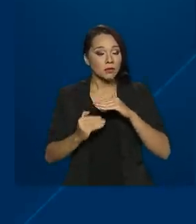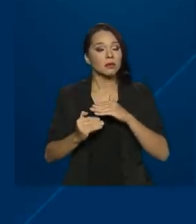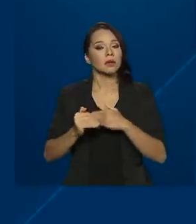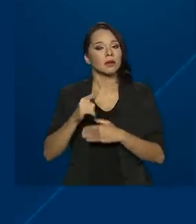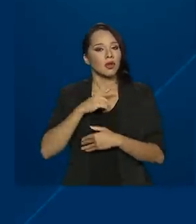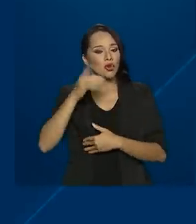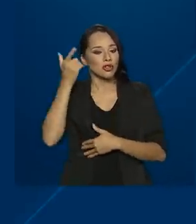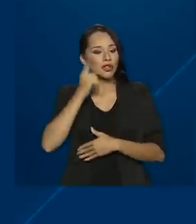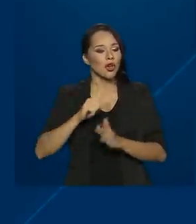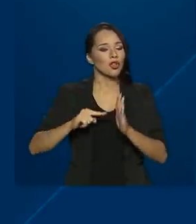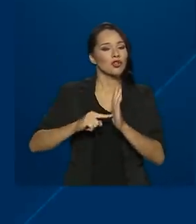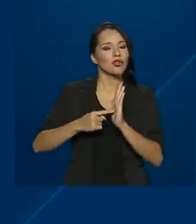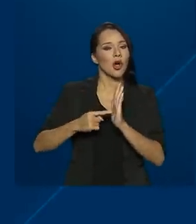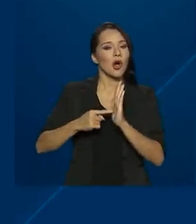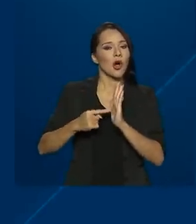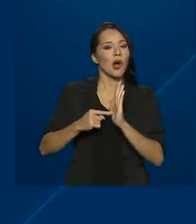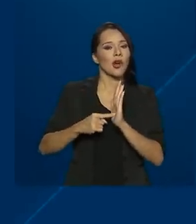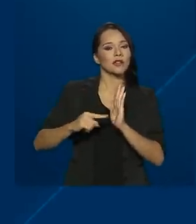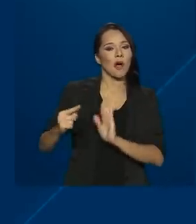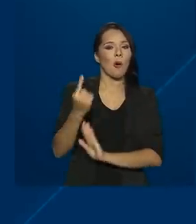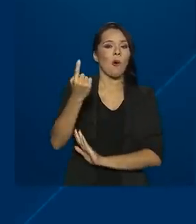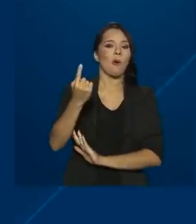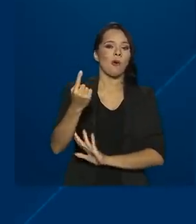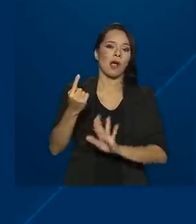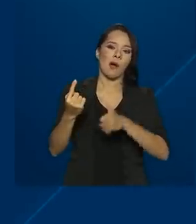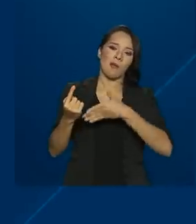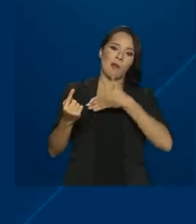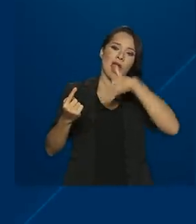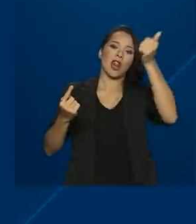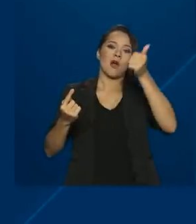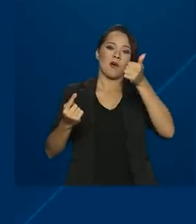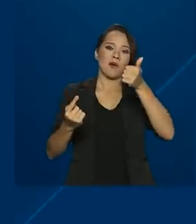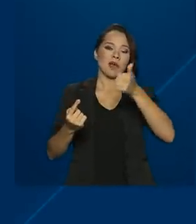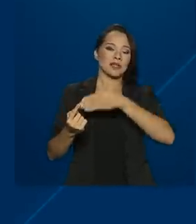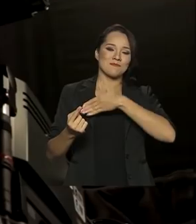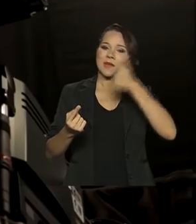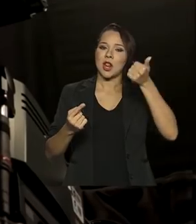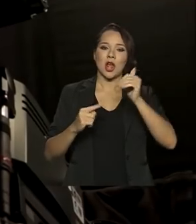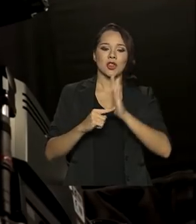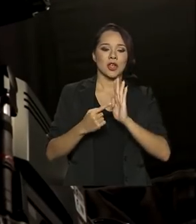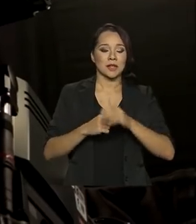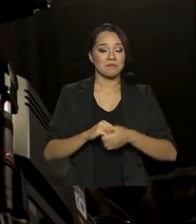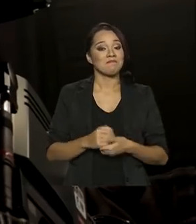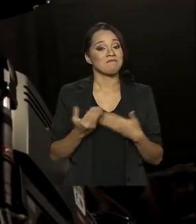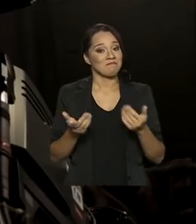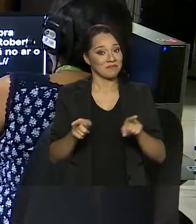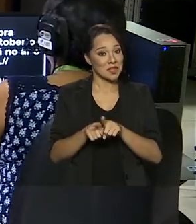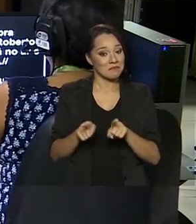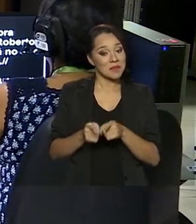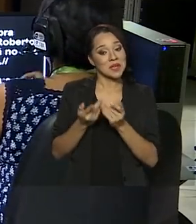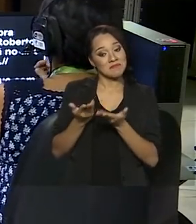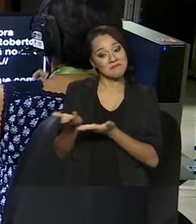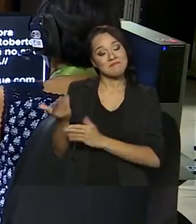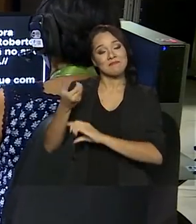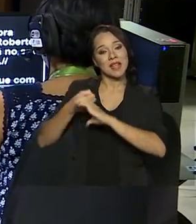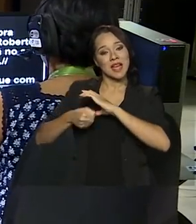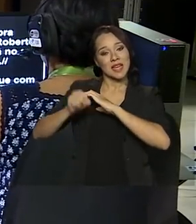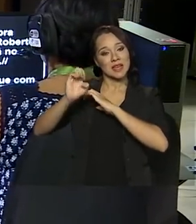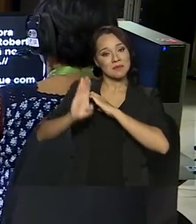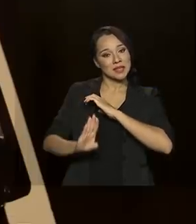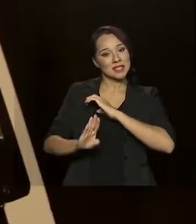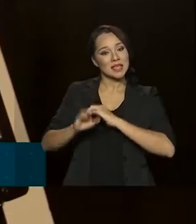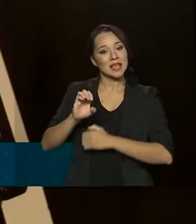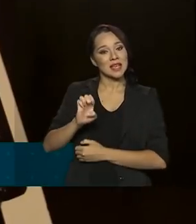alcançaram o nível de governança 1, que tem as notas mais altas, incluindo a Empresa Brasil de Comunicação,